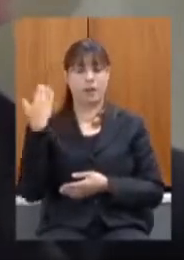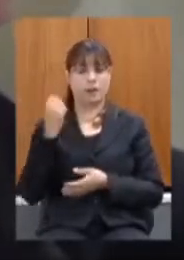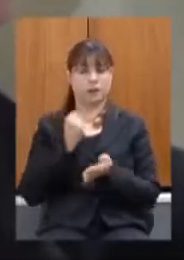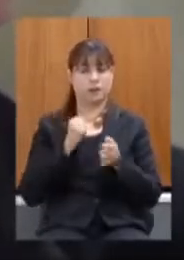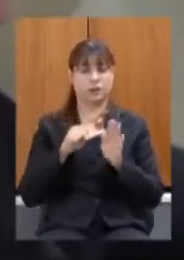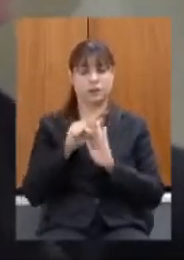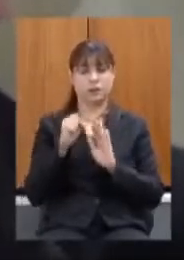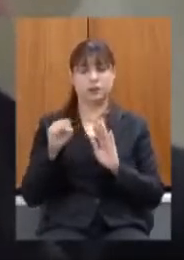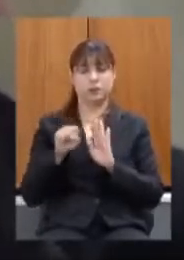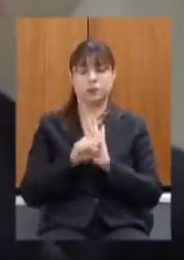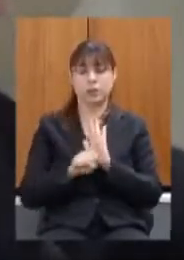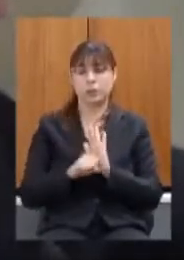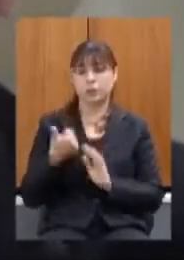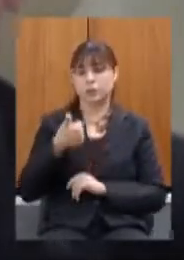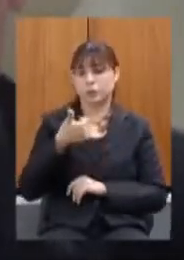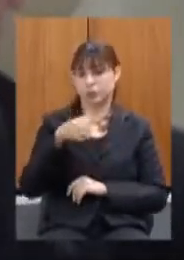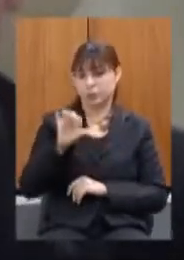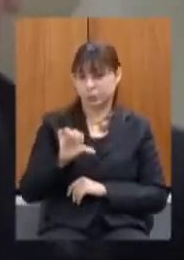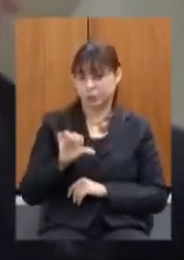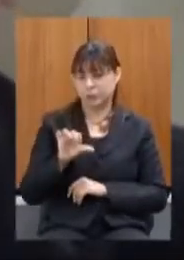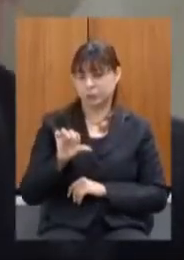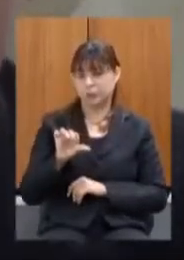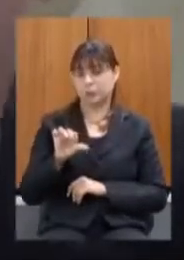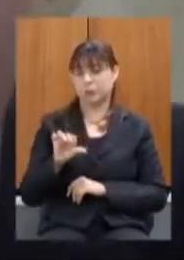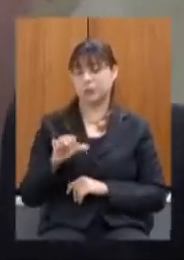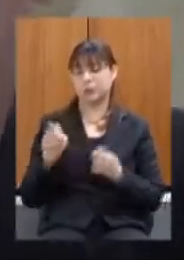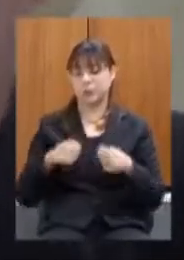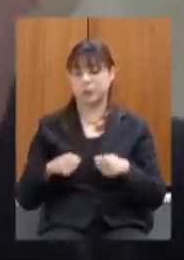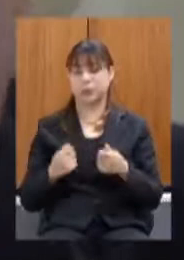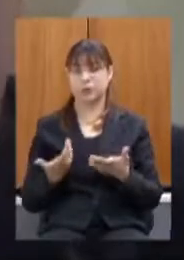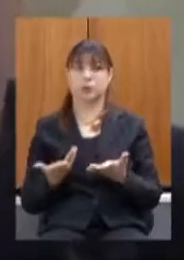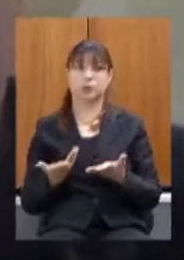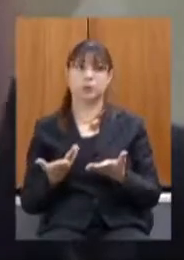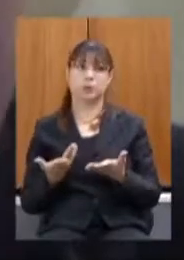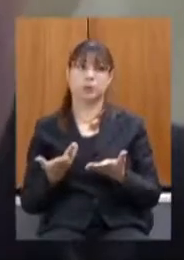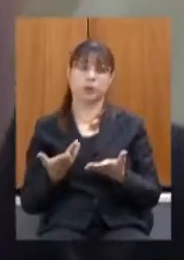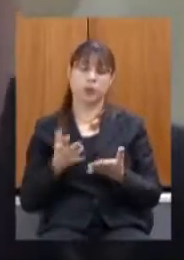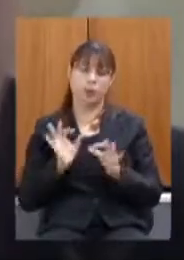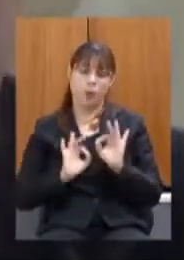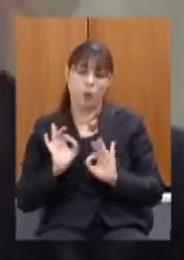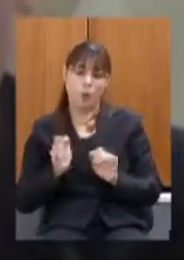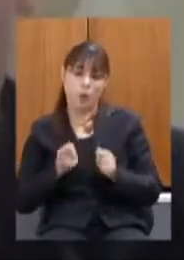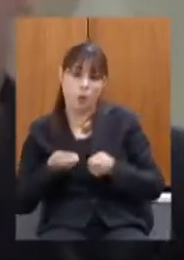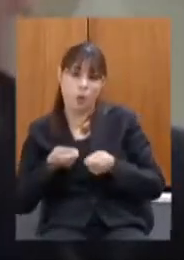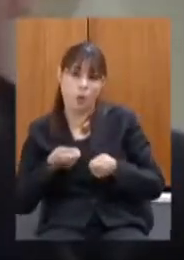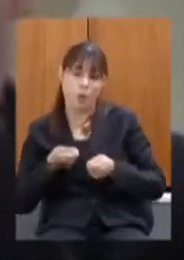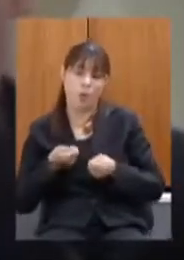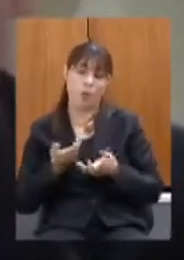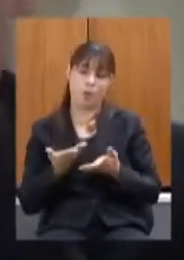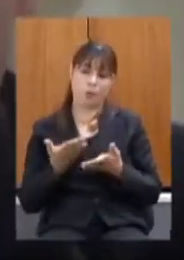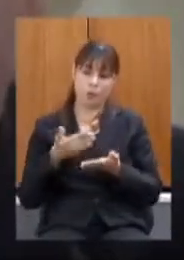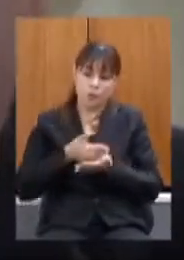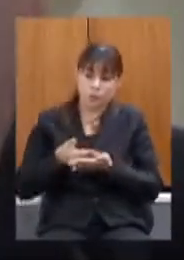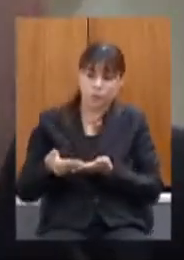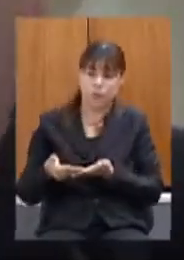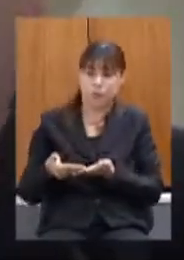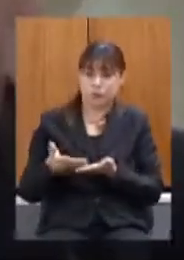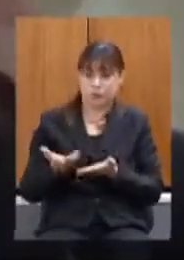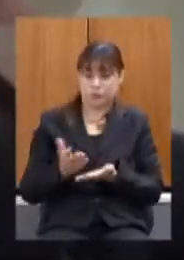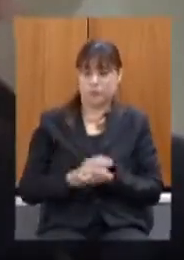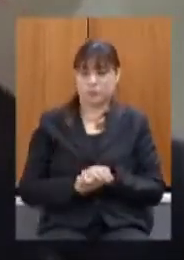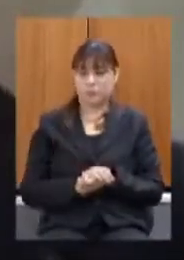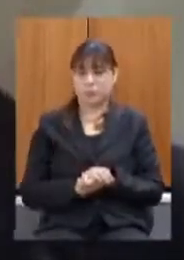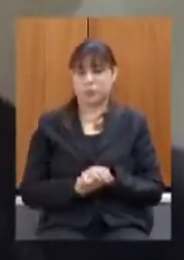que você deve atuar você deve controlar os meios isso aí já está há muito superado